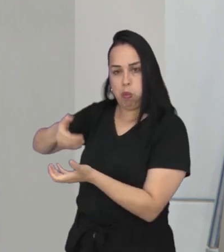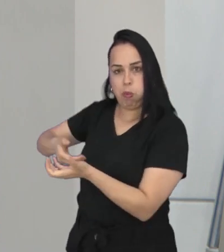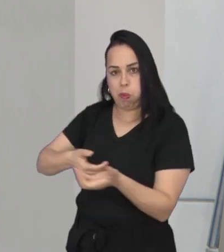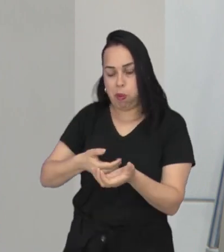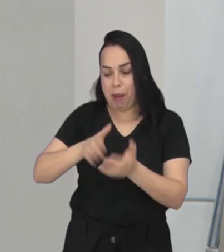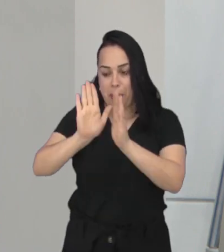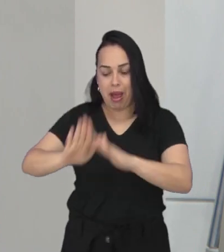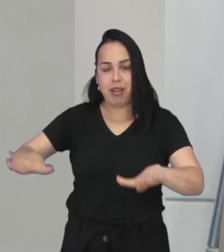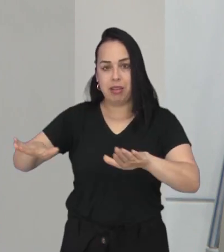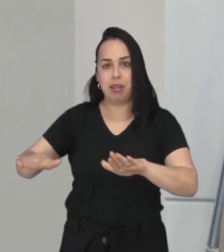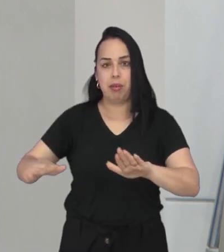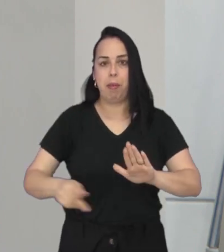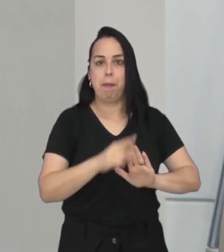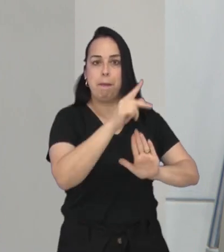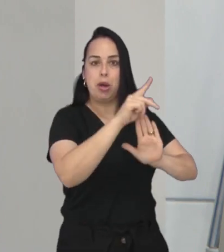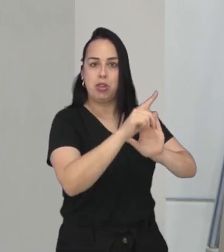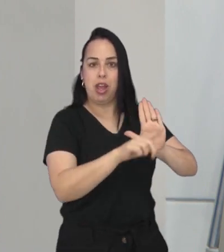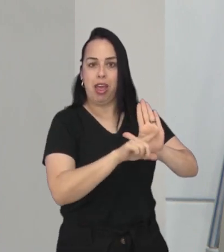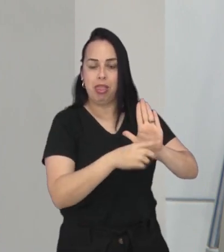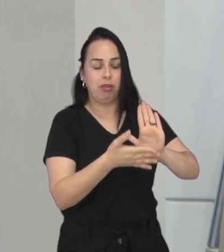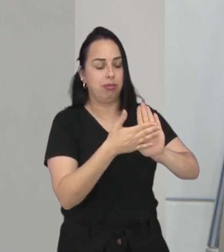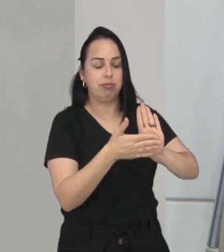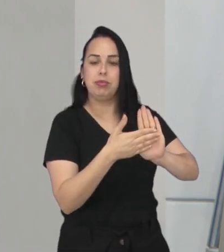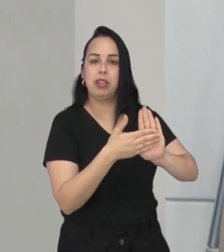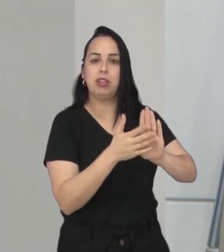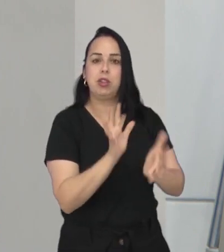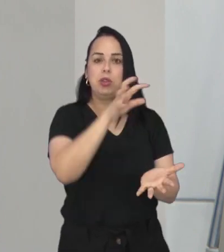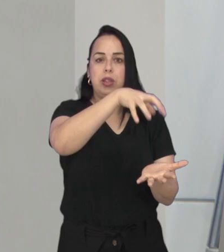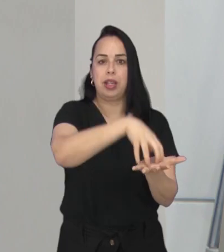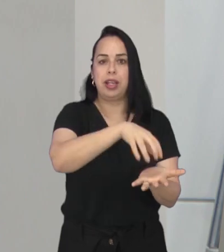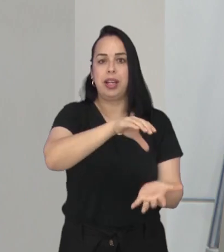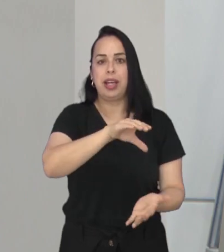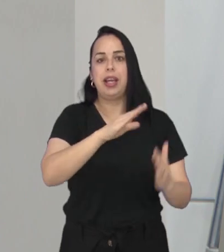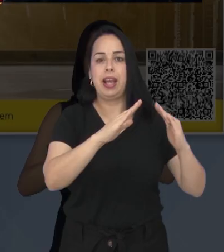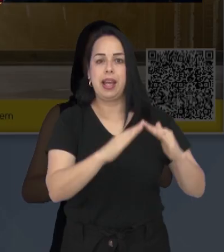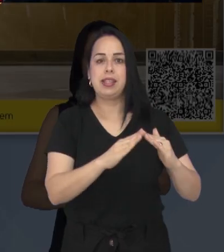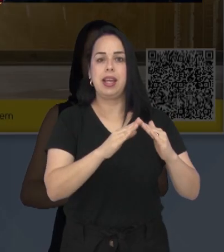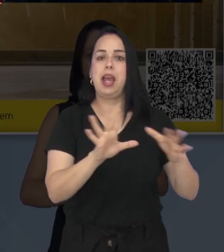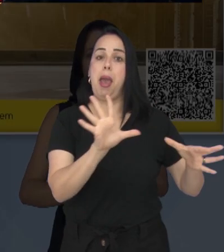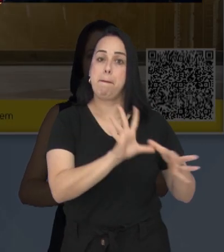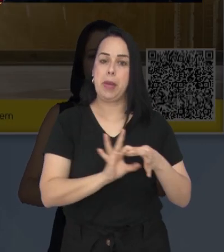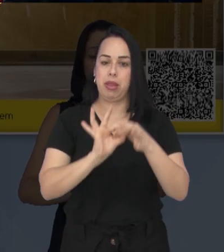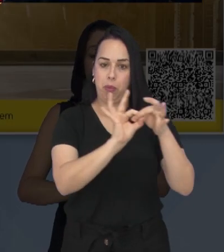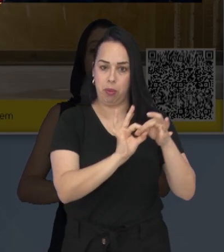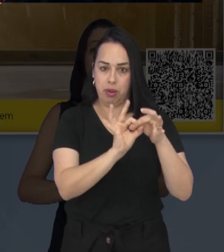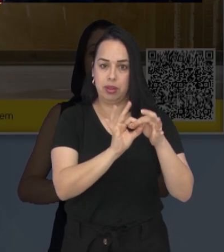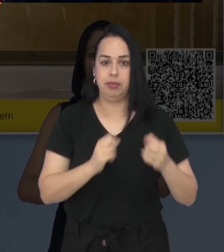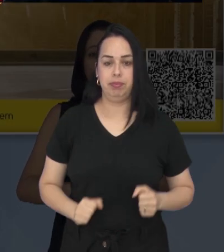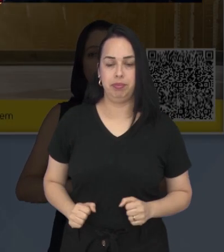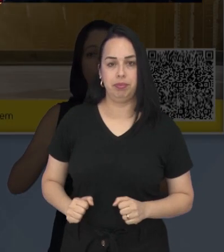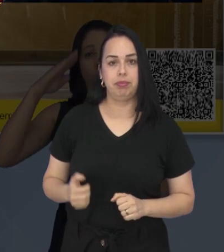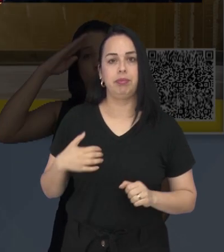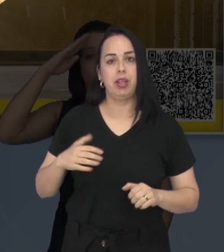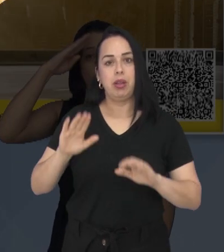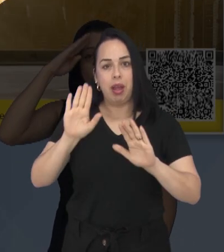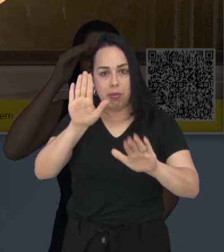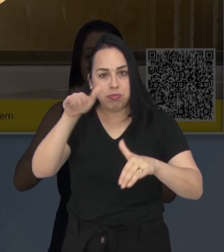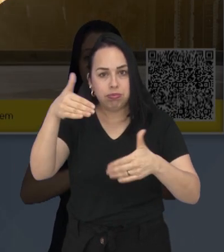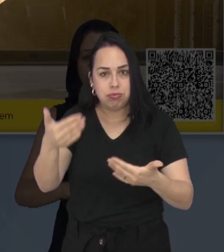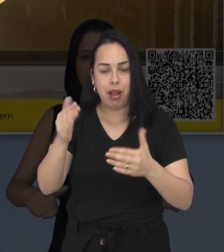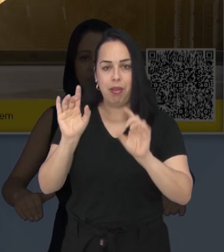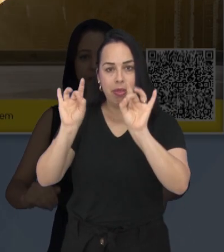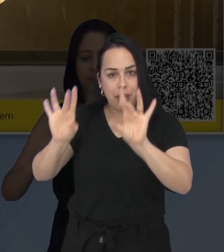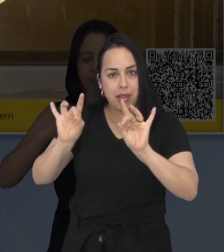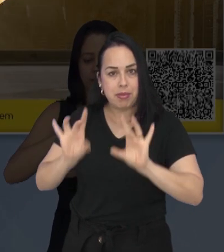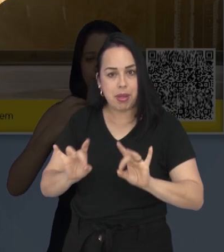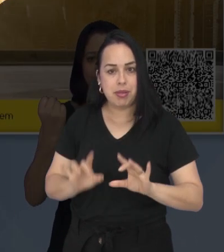mirins, fruto de um projeto da Associação Casa de Amparo Social Emanuel. Em uma cerimônia realizada na Câmara, crianças receberam